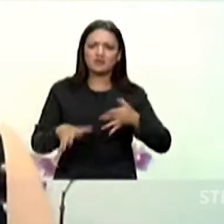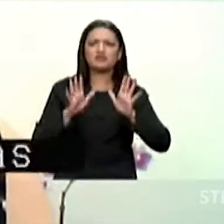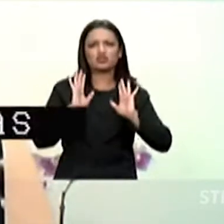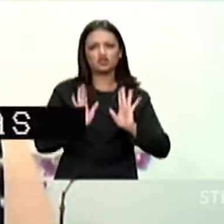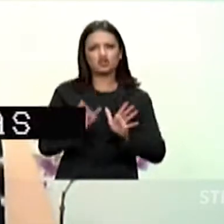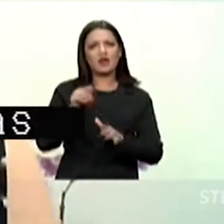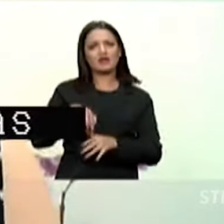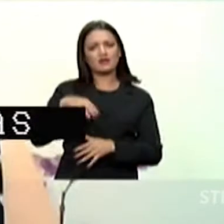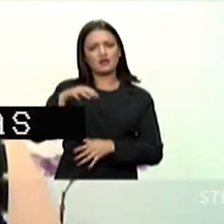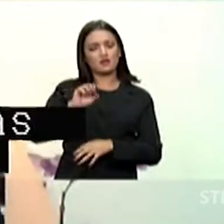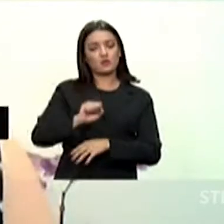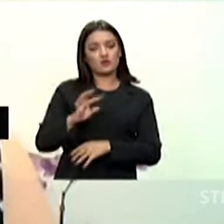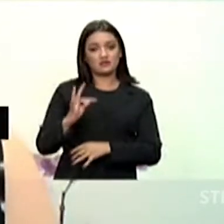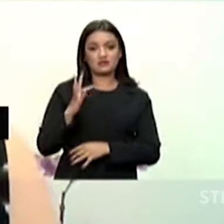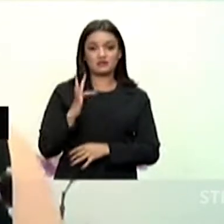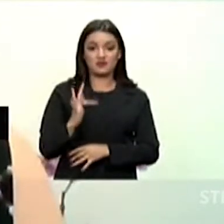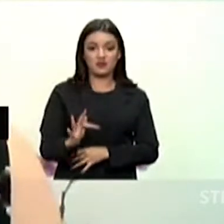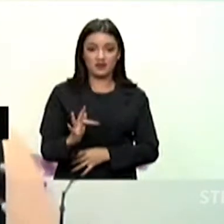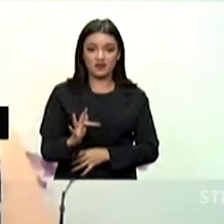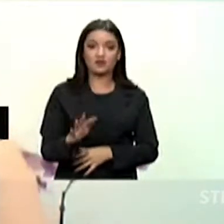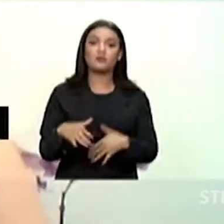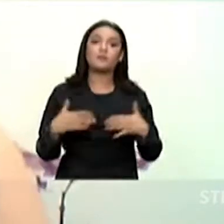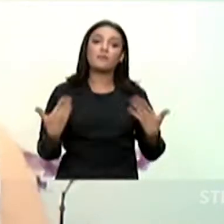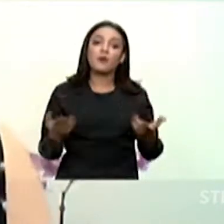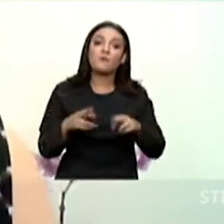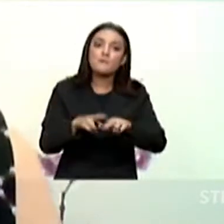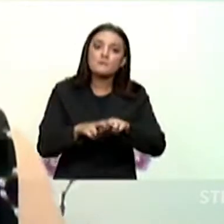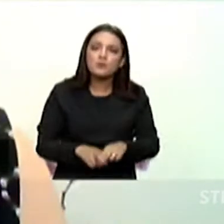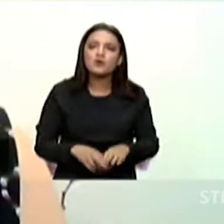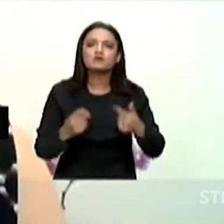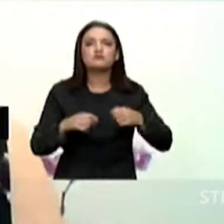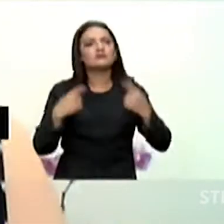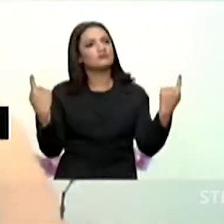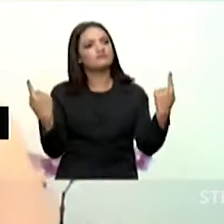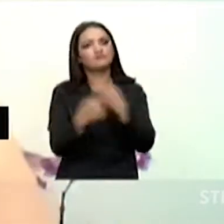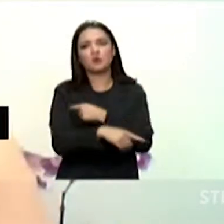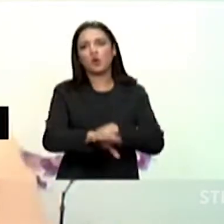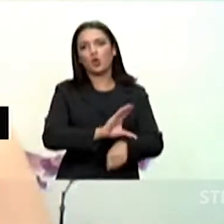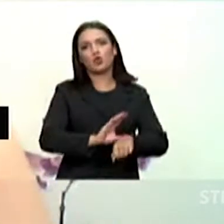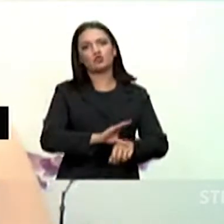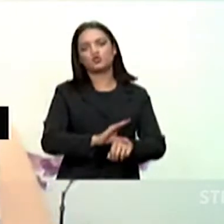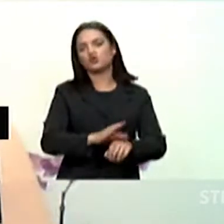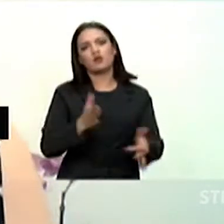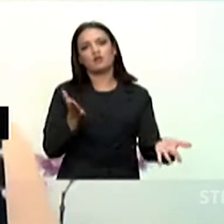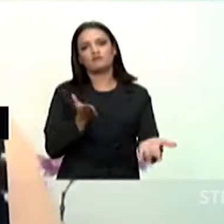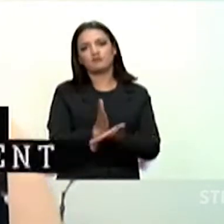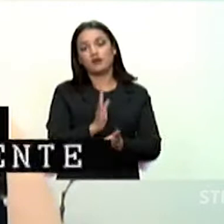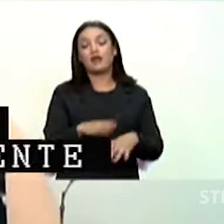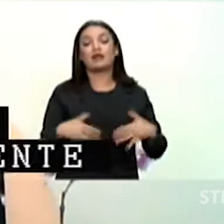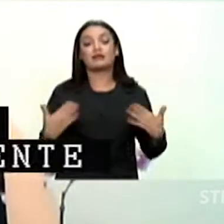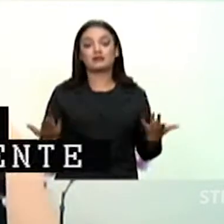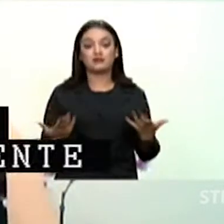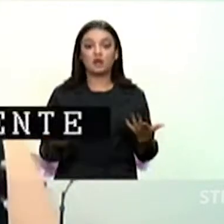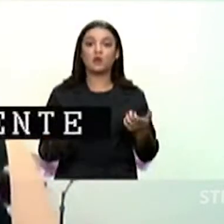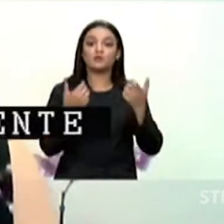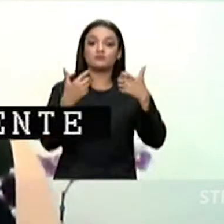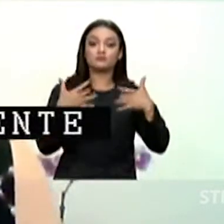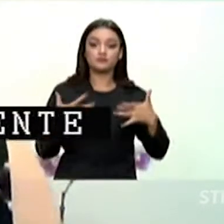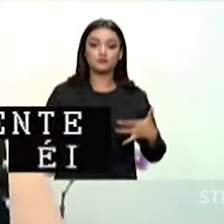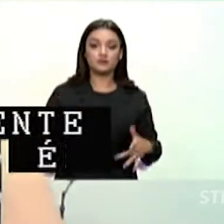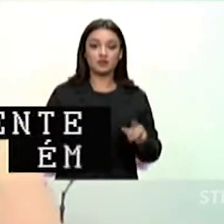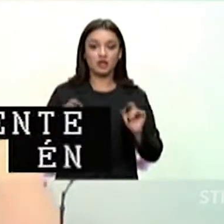Tribunal Federal, vivendo por tal motivo ser declarado inconstitucional. Para embasar esse argumento, hoje pretendo abordar